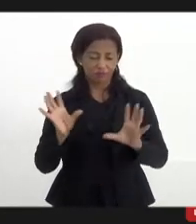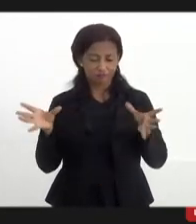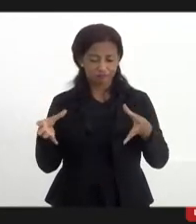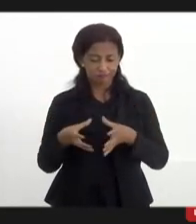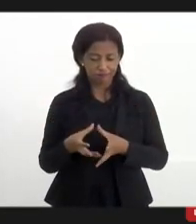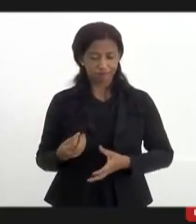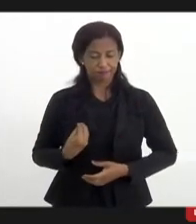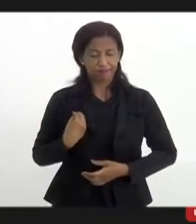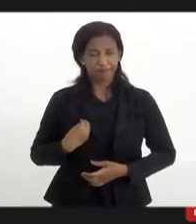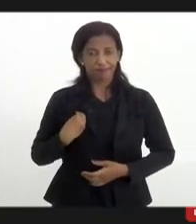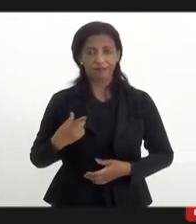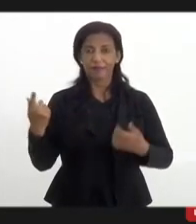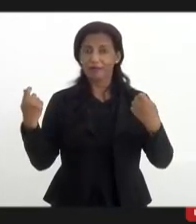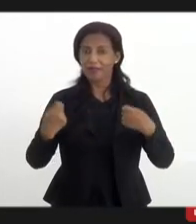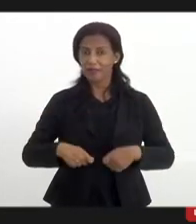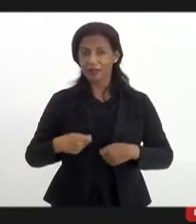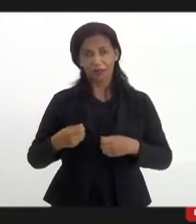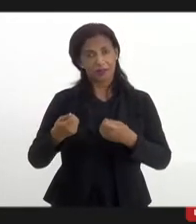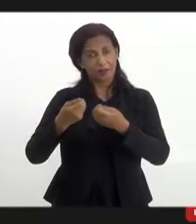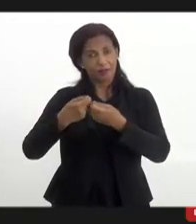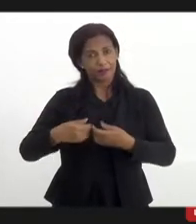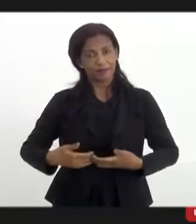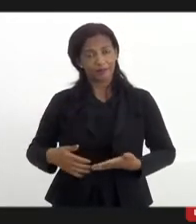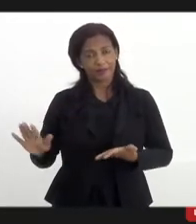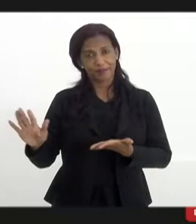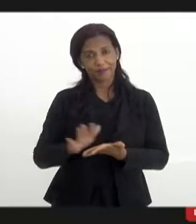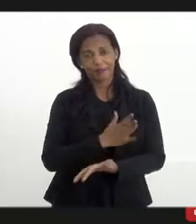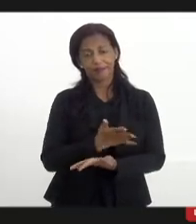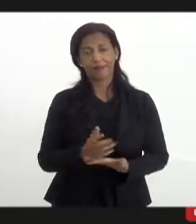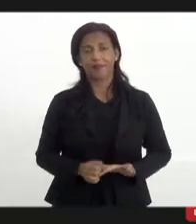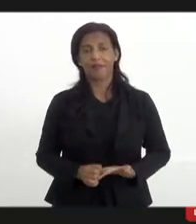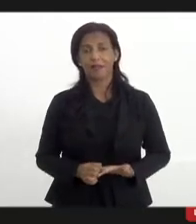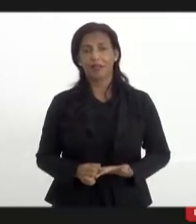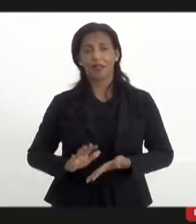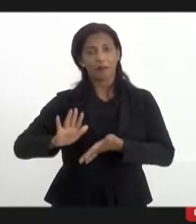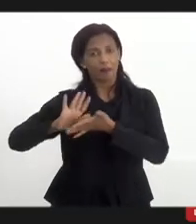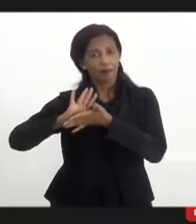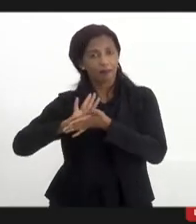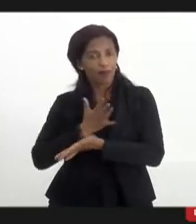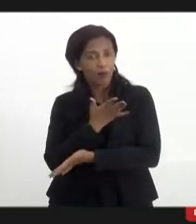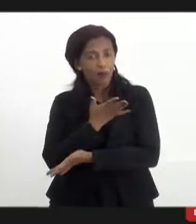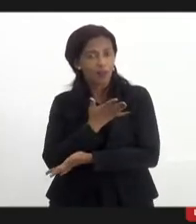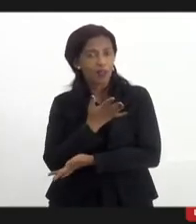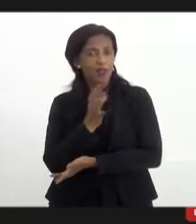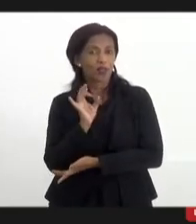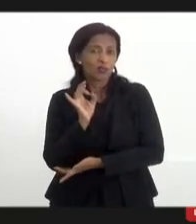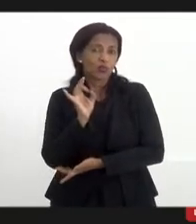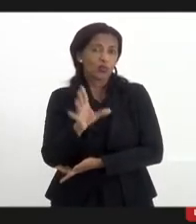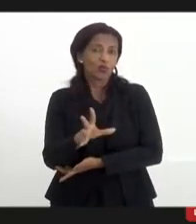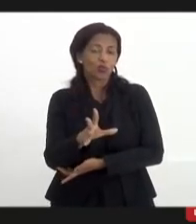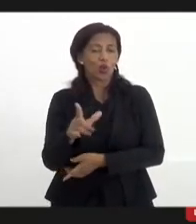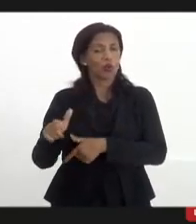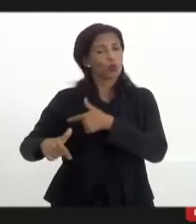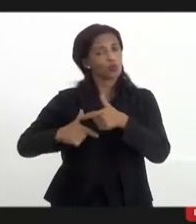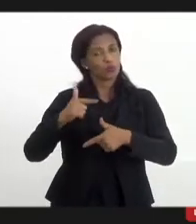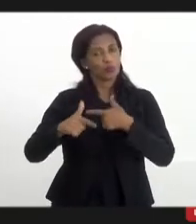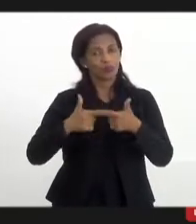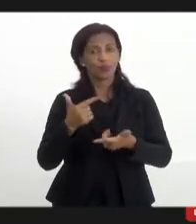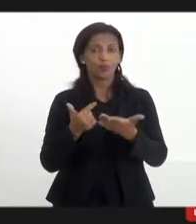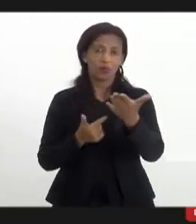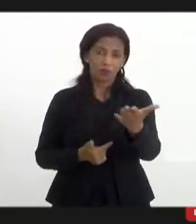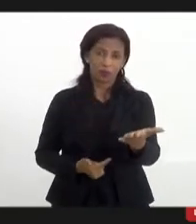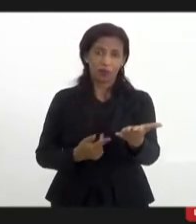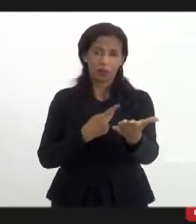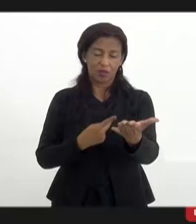que precisamos derrotar. E, para derrotar, eu acho que só com esse trabalho que a Vossa